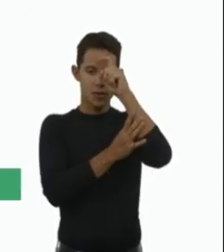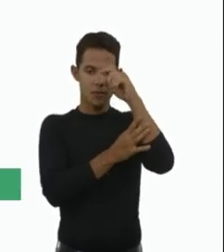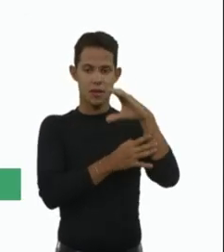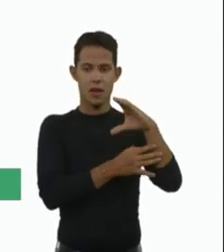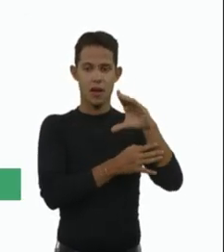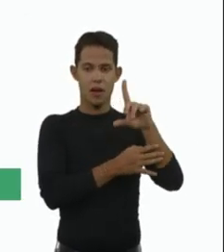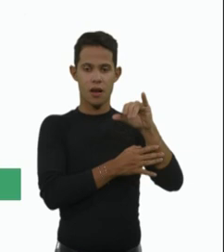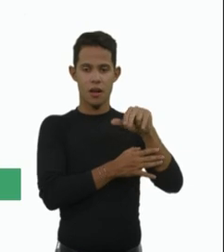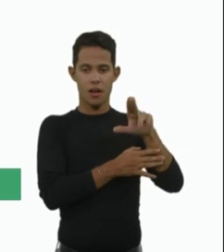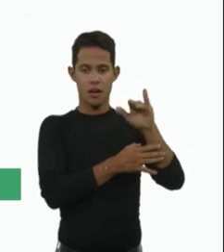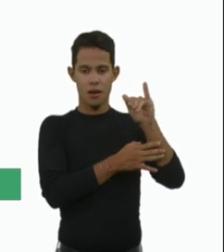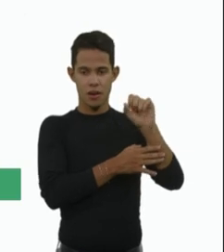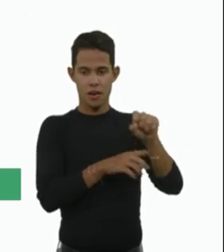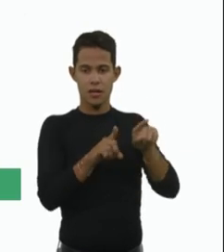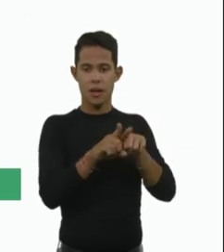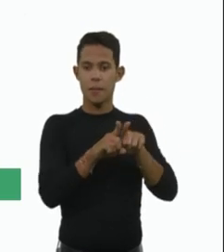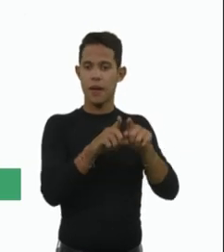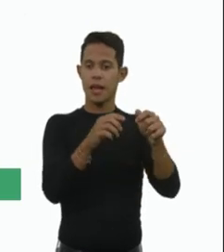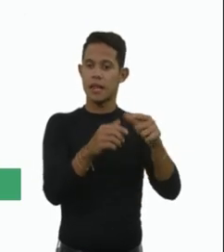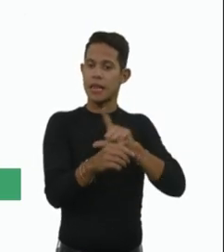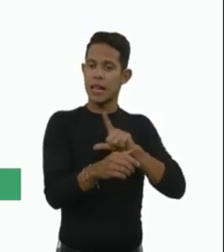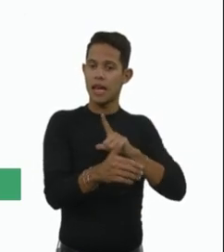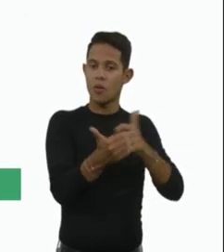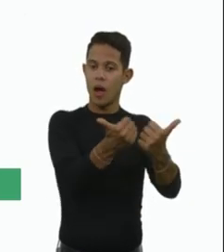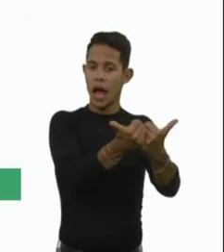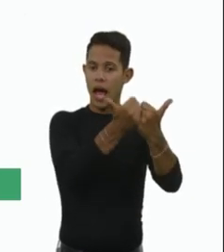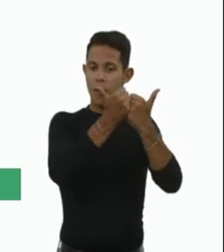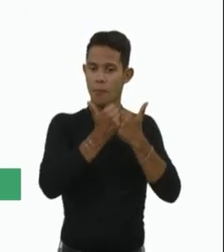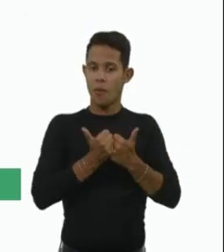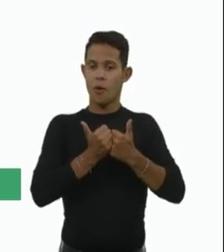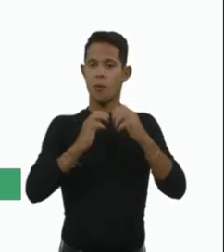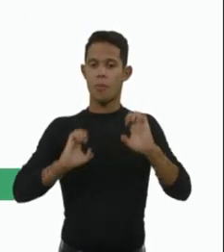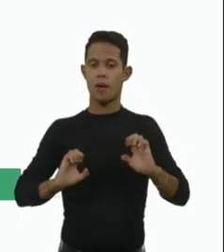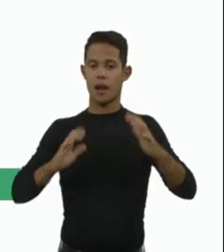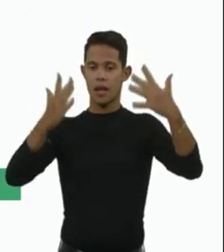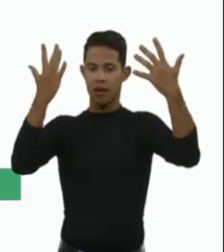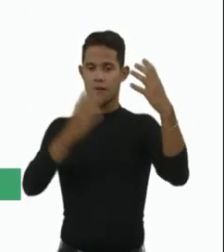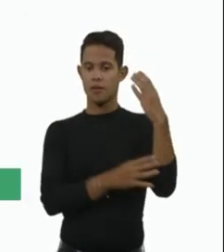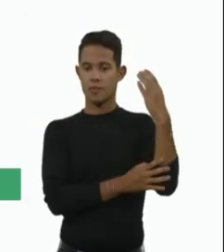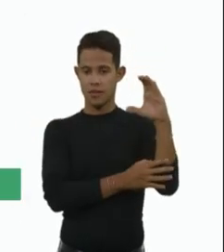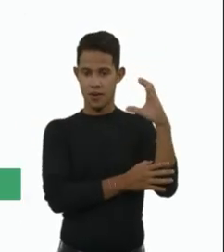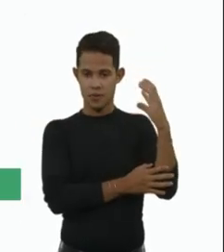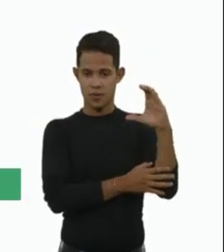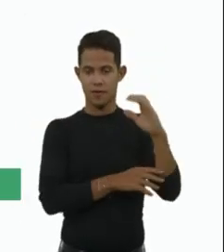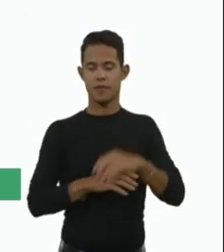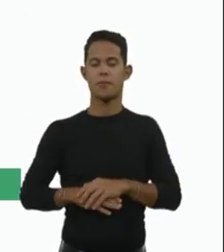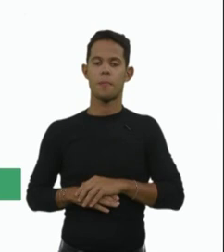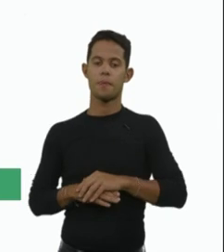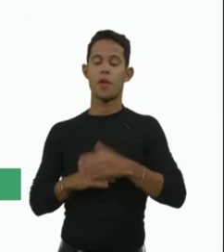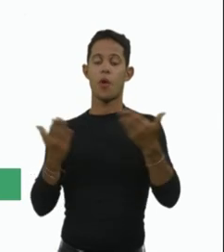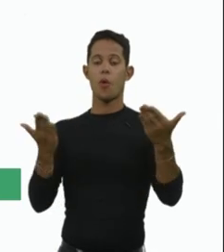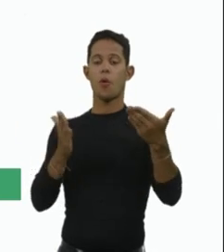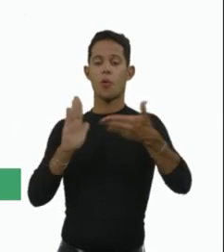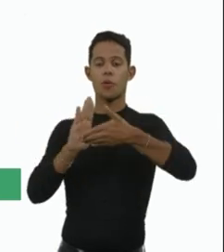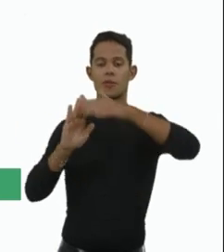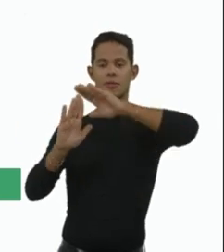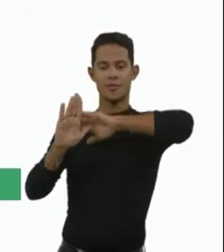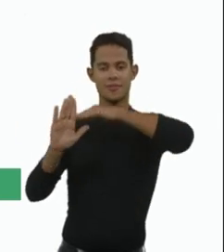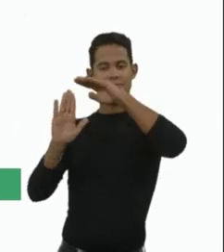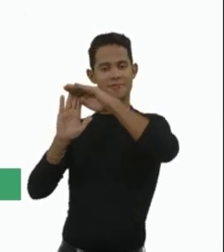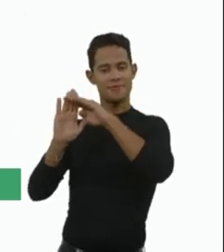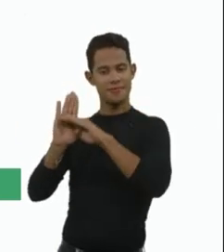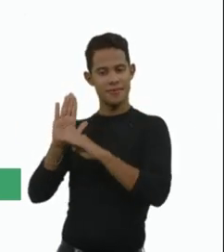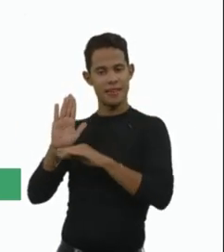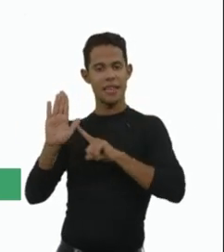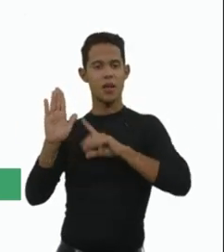para eventos científicos e participo também de advisory boards. Então, na nossa agenda, a gente vai falar conceito da